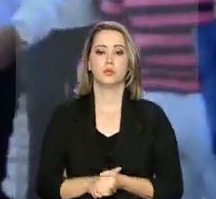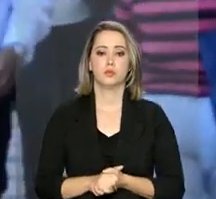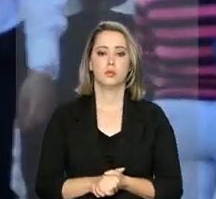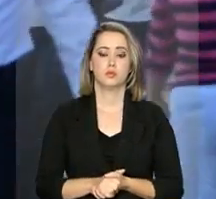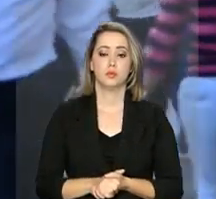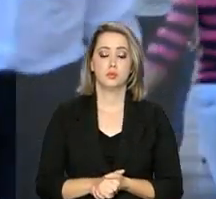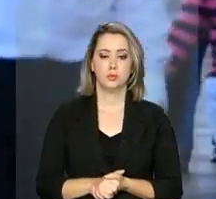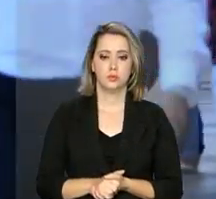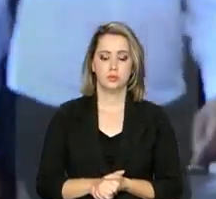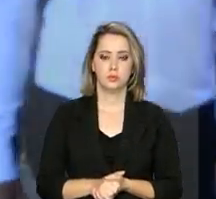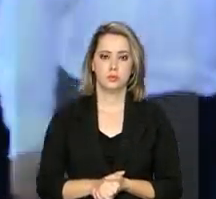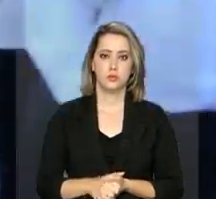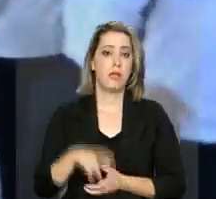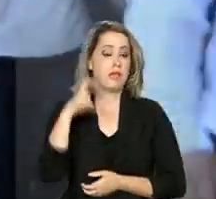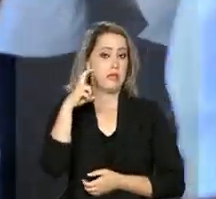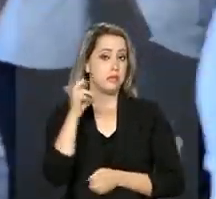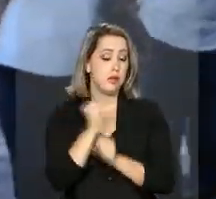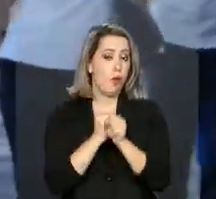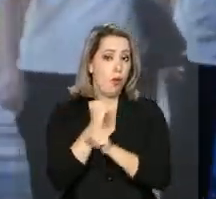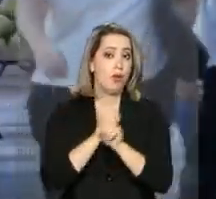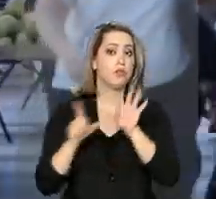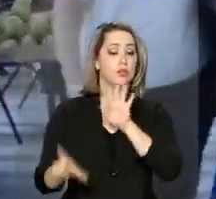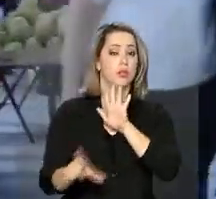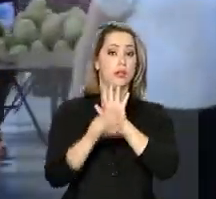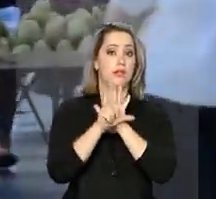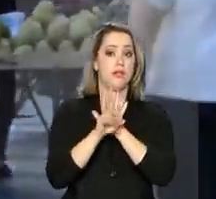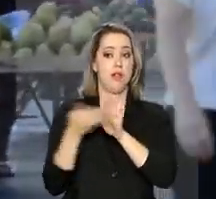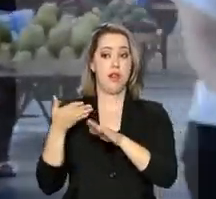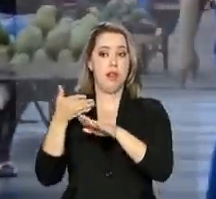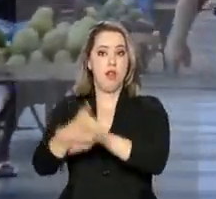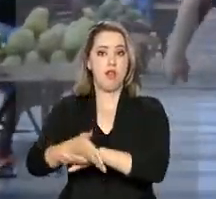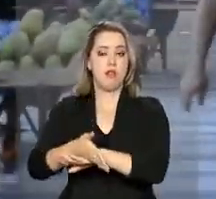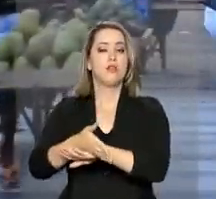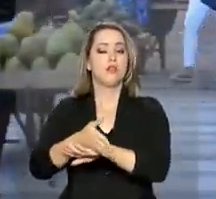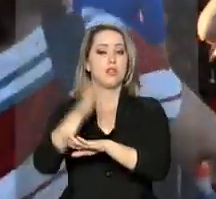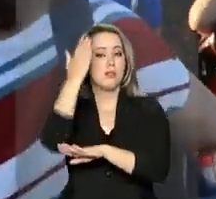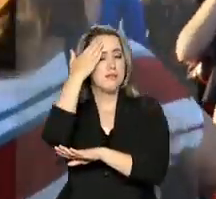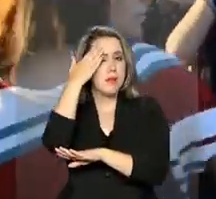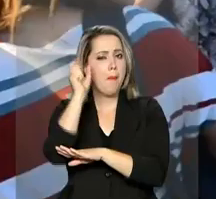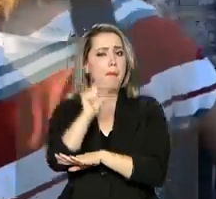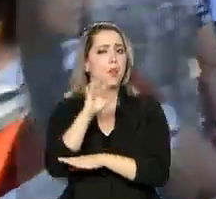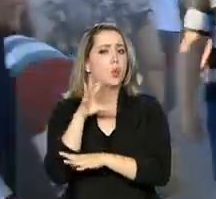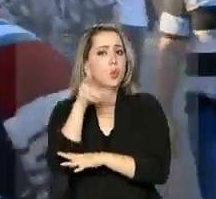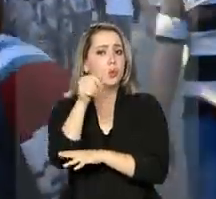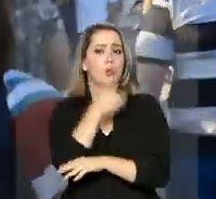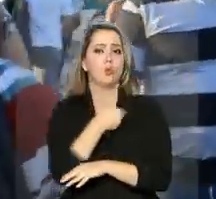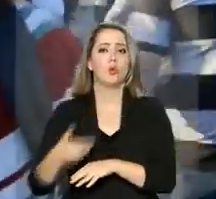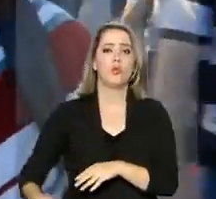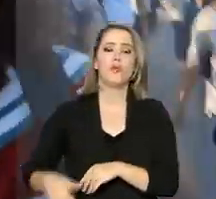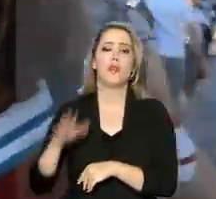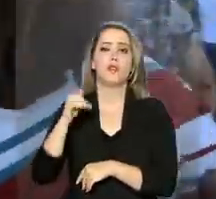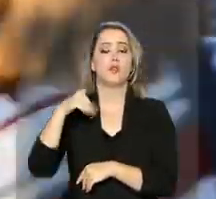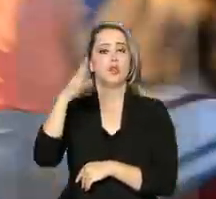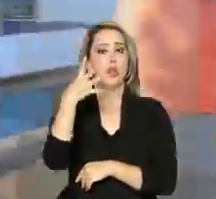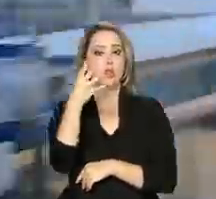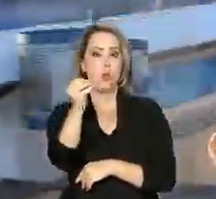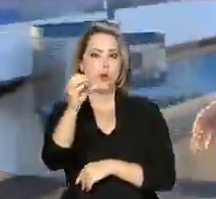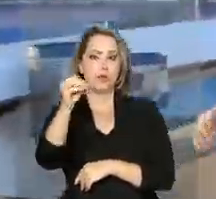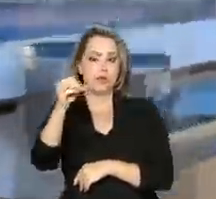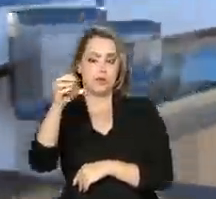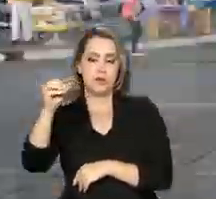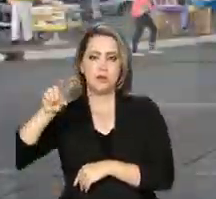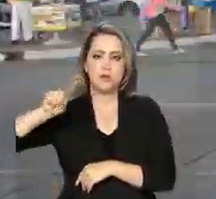Nesses cinco anos de implantação da lei de acesso à informação, foram feitos 492 mil pedidos.